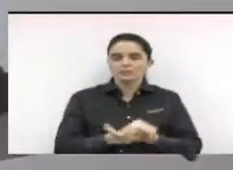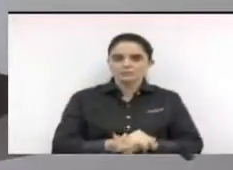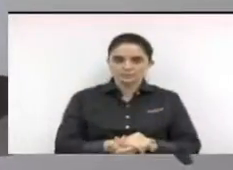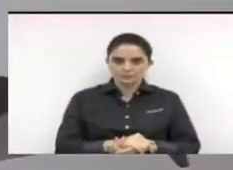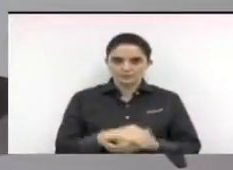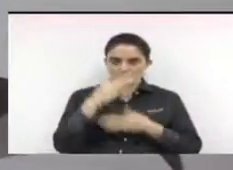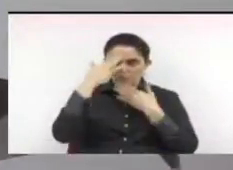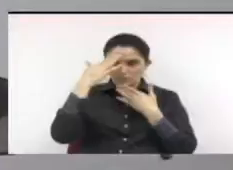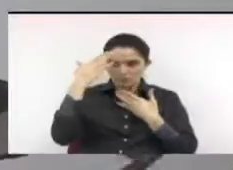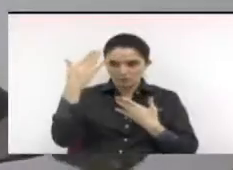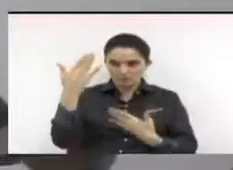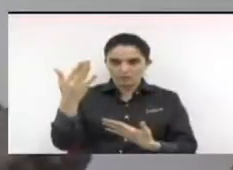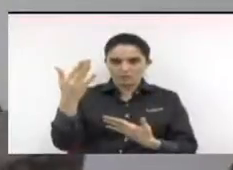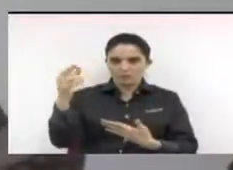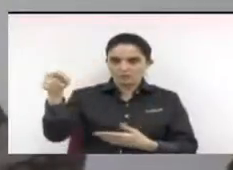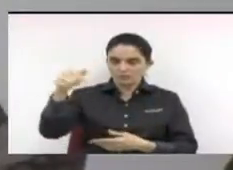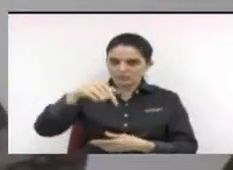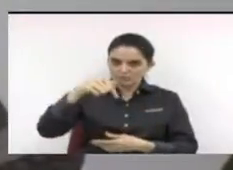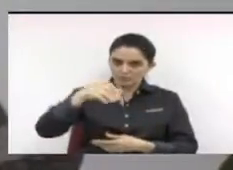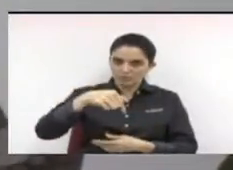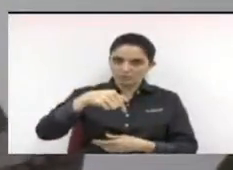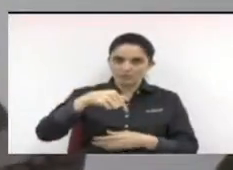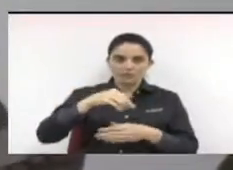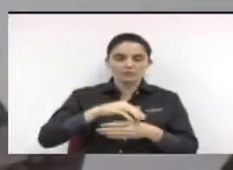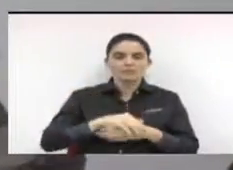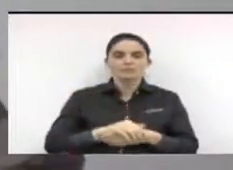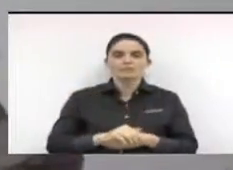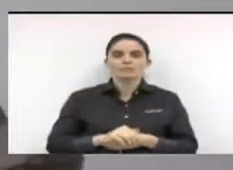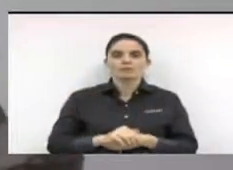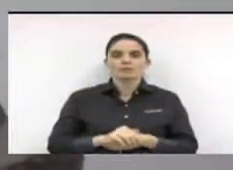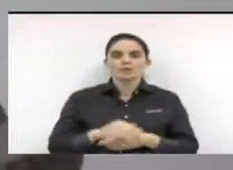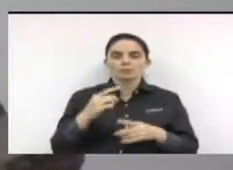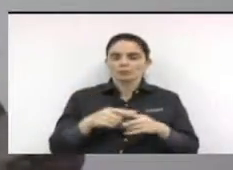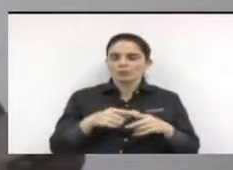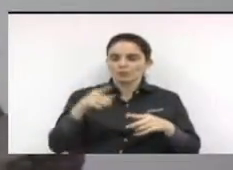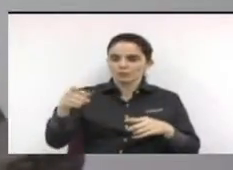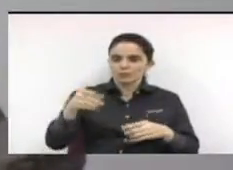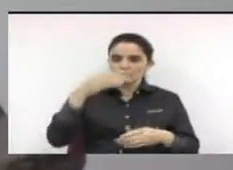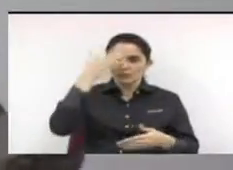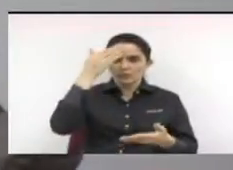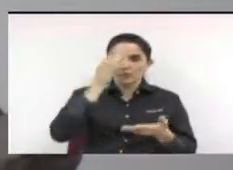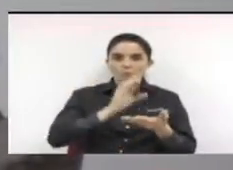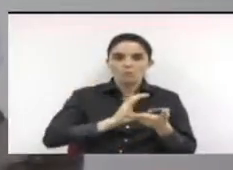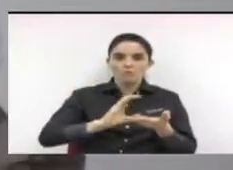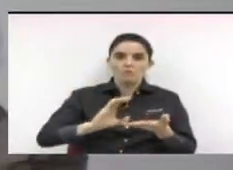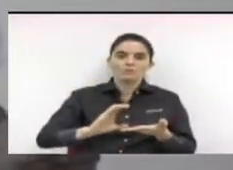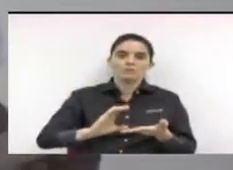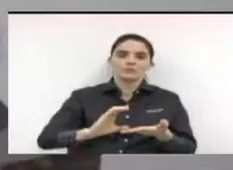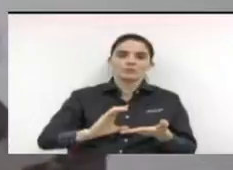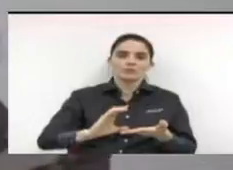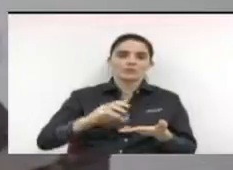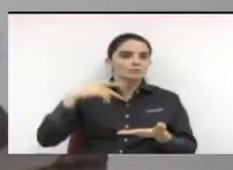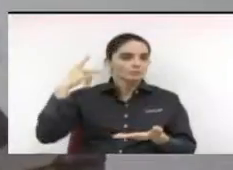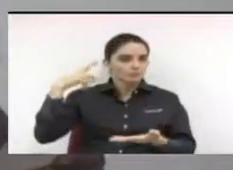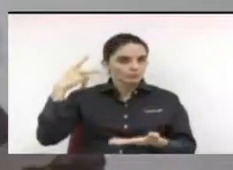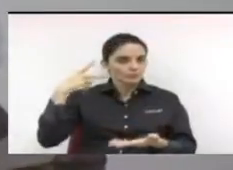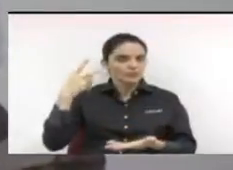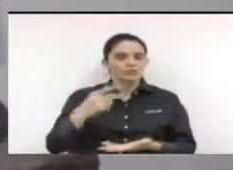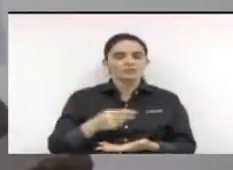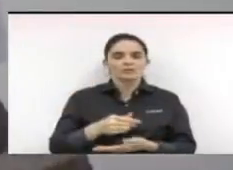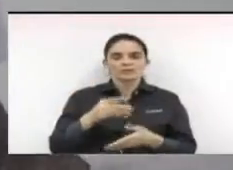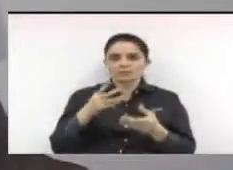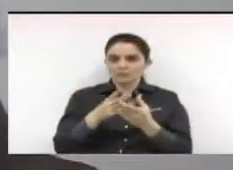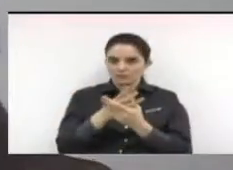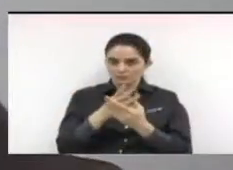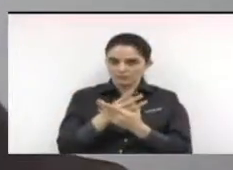por estar aqui nesta noite, pela confiança depositada aqui para nós, vereadores,